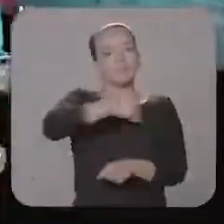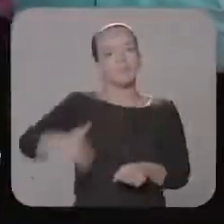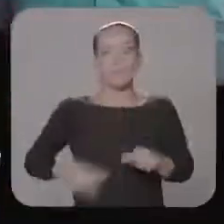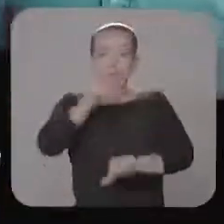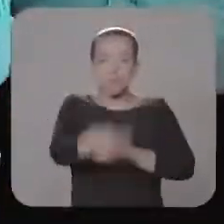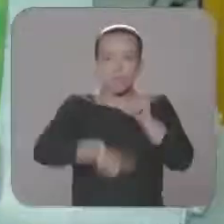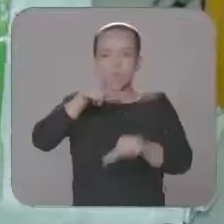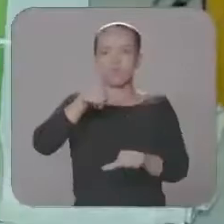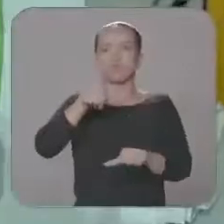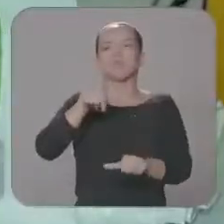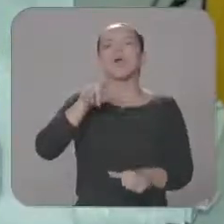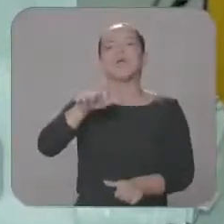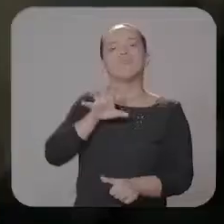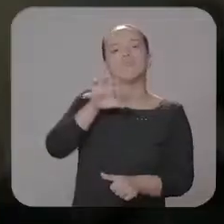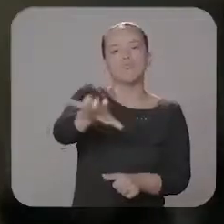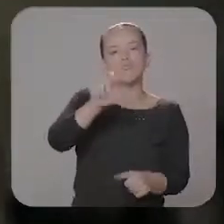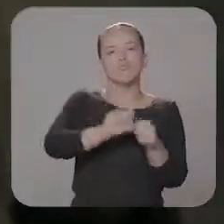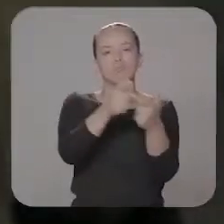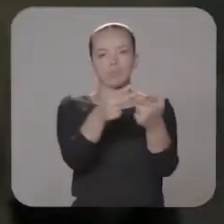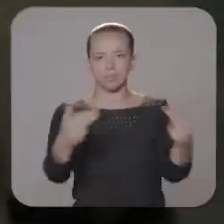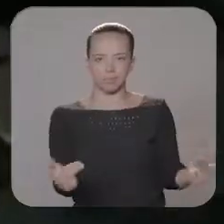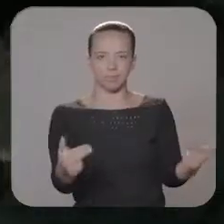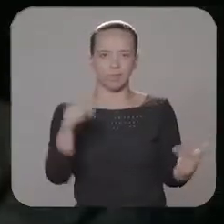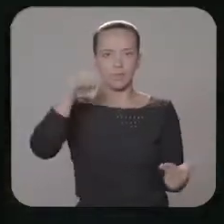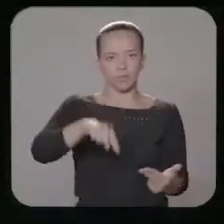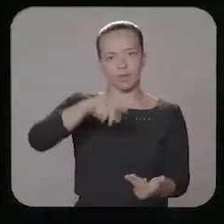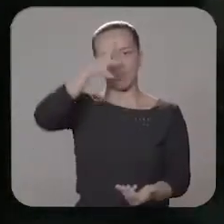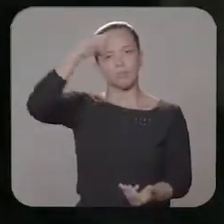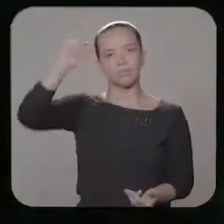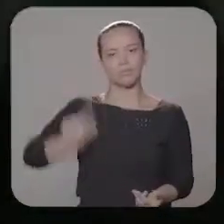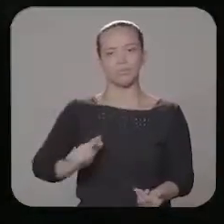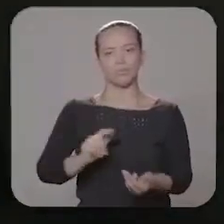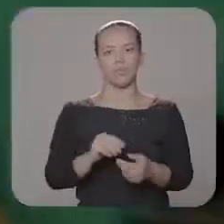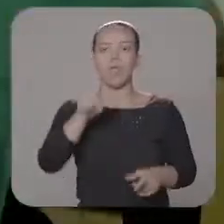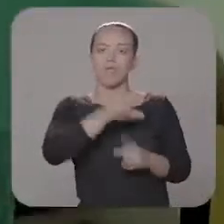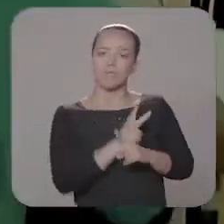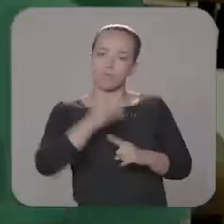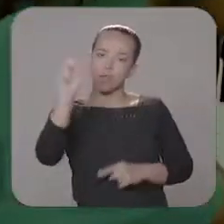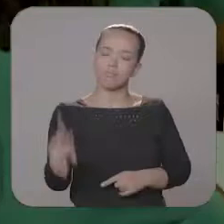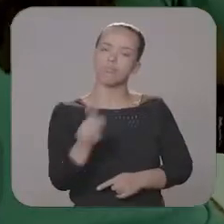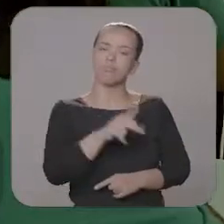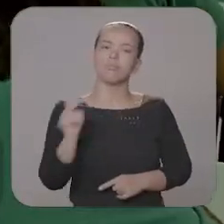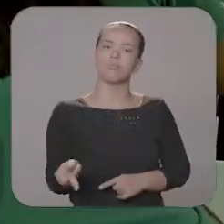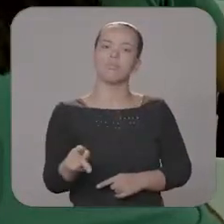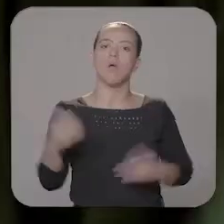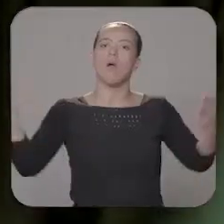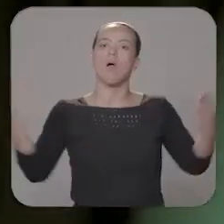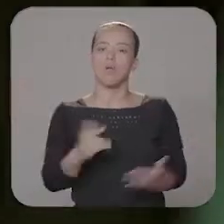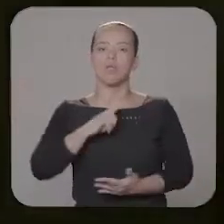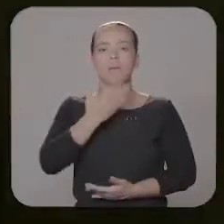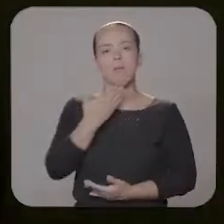um governo transformador, que mudou o jeito de fazer as coisas aqui no Mato Grosso do Sul. Foi a vitória dos professores,